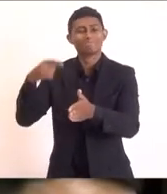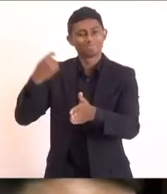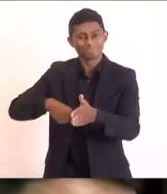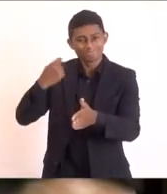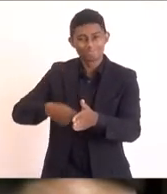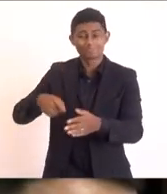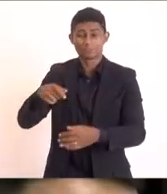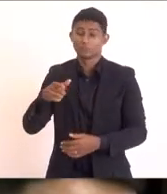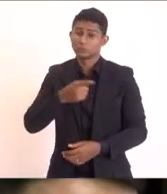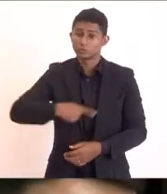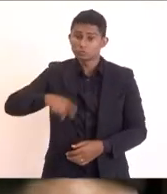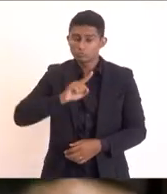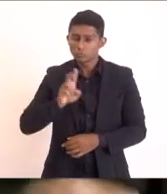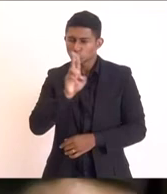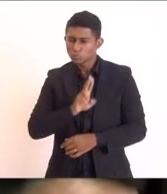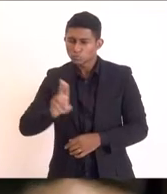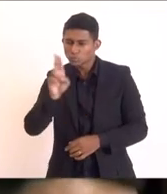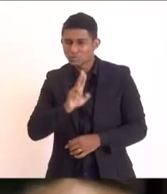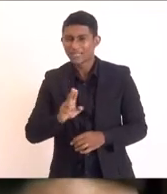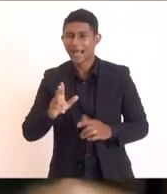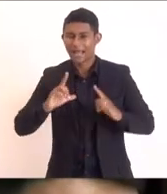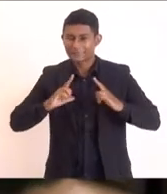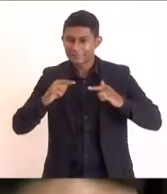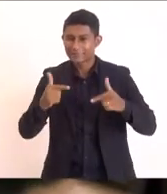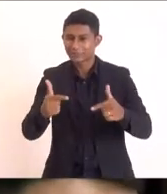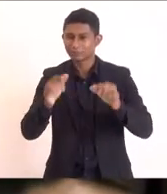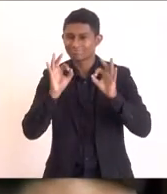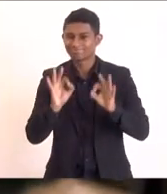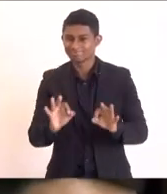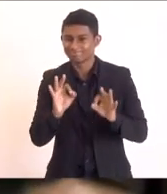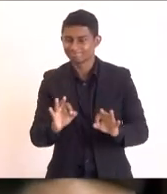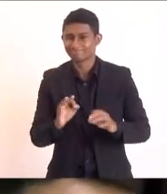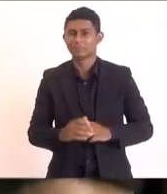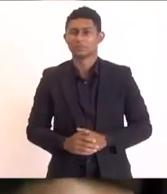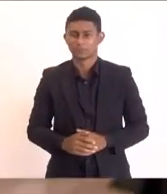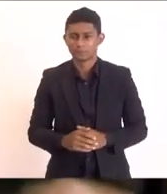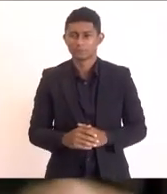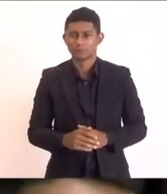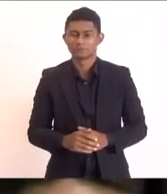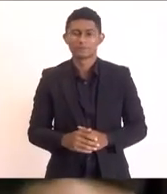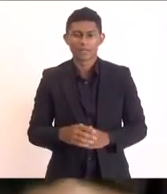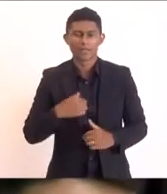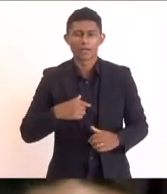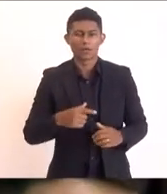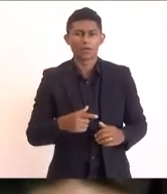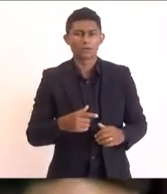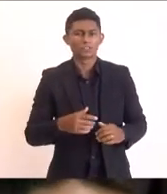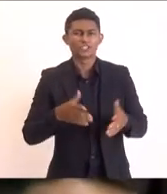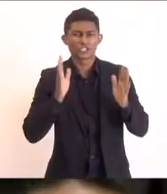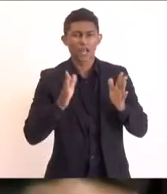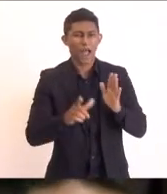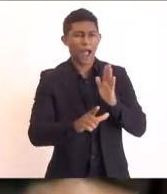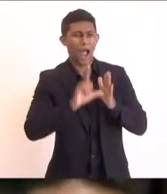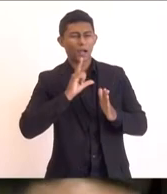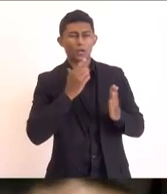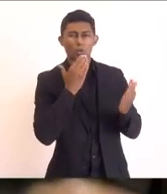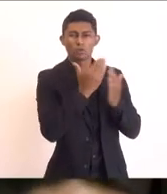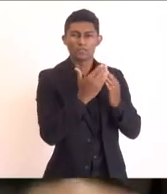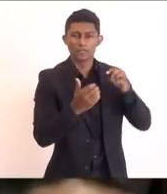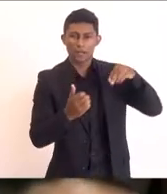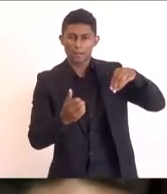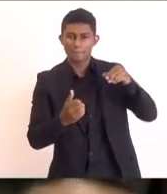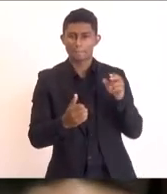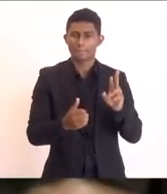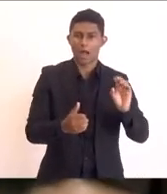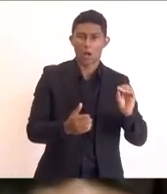da forma dessa forma também nesse mesmo sentido estava conversando sobre isso até com meu querido Mauro Osório